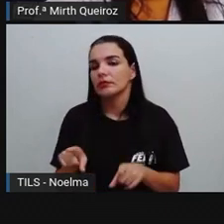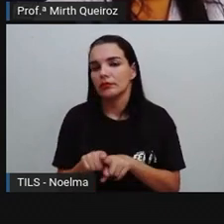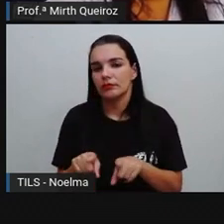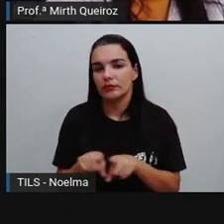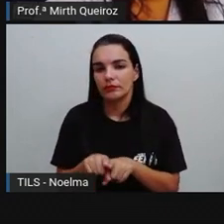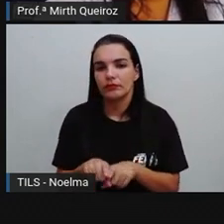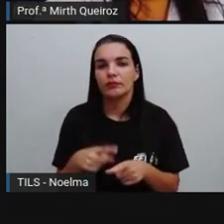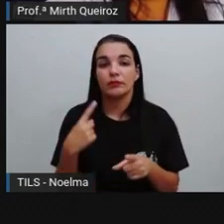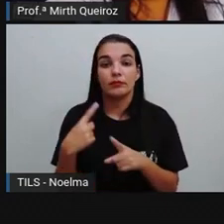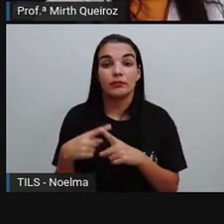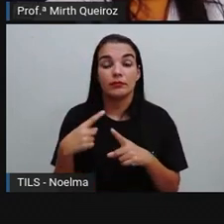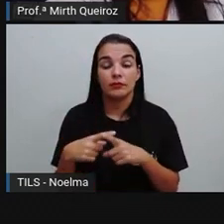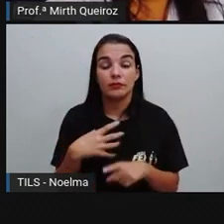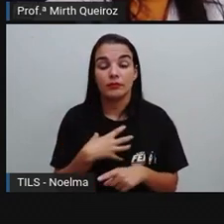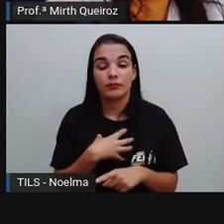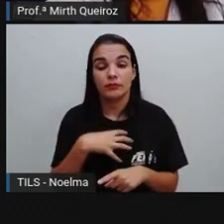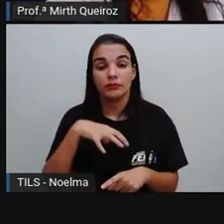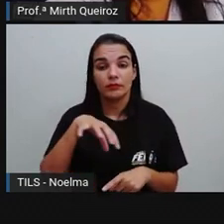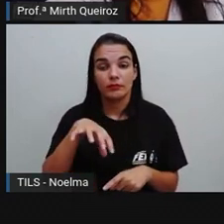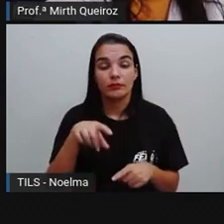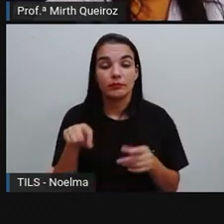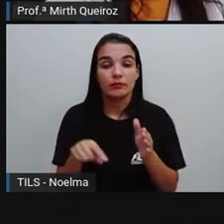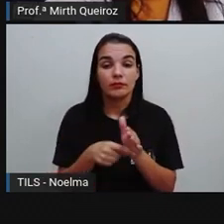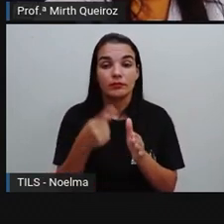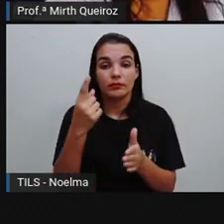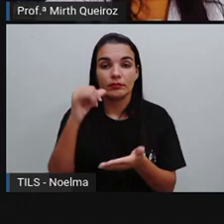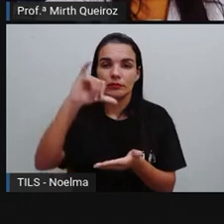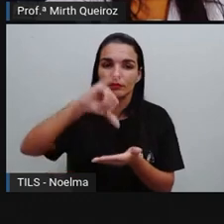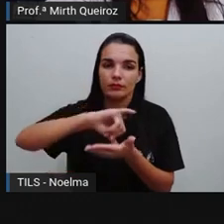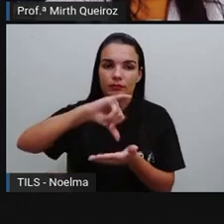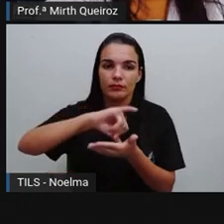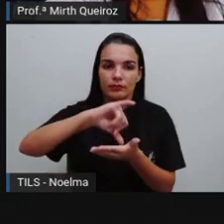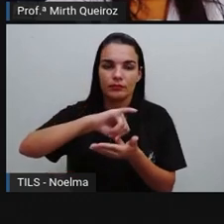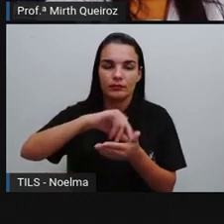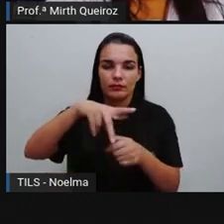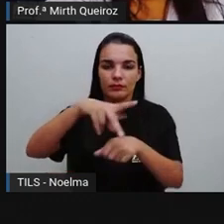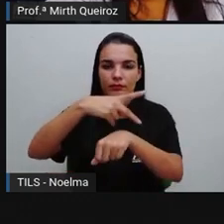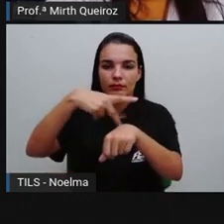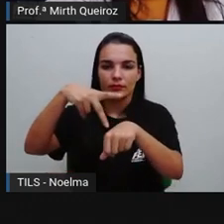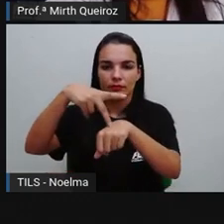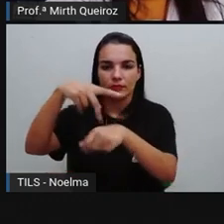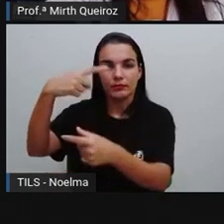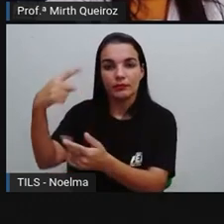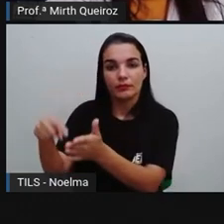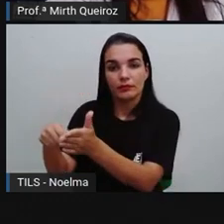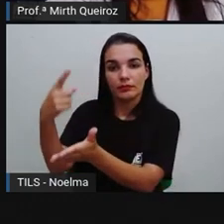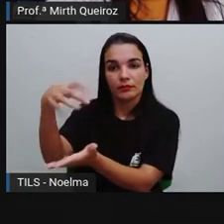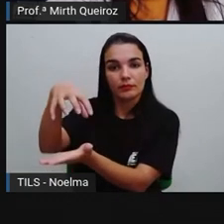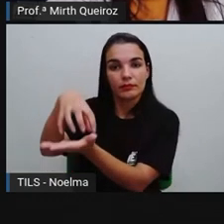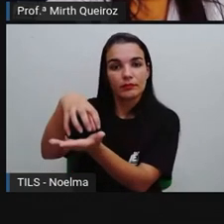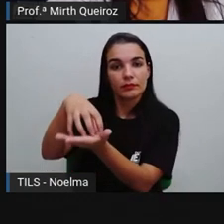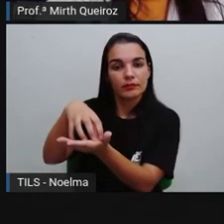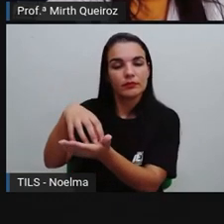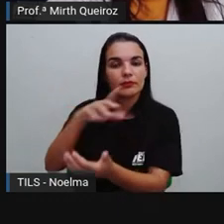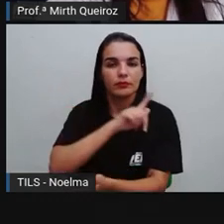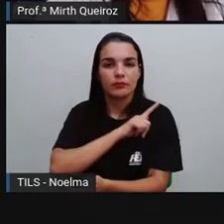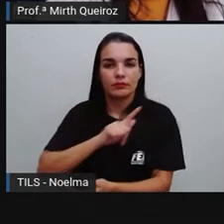né? Uma vez que Salvador foi a primeira capital aí do país, a primeira sede do governo brasileiro.